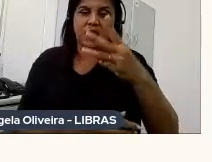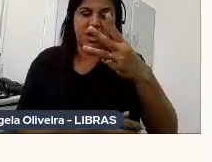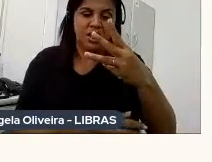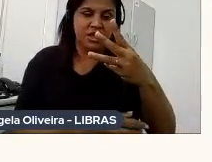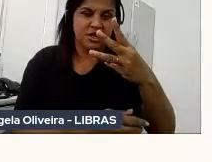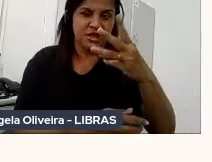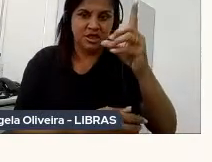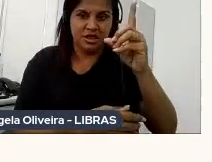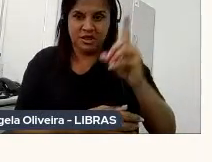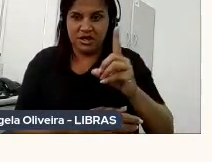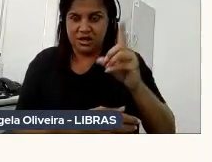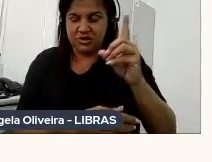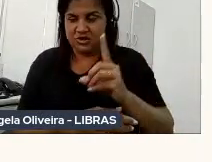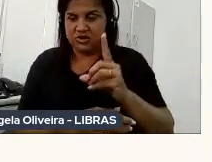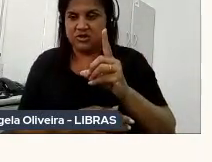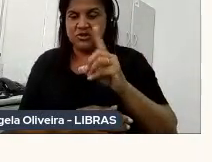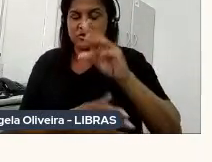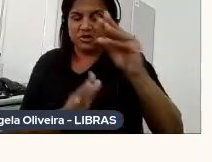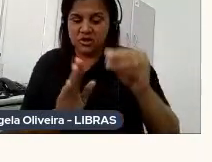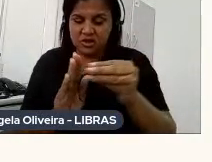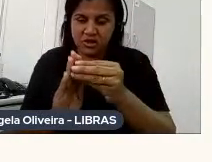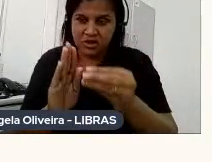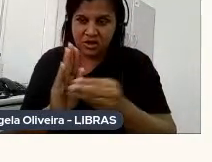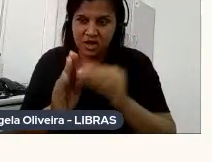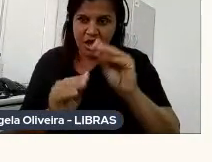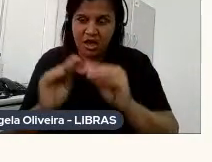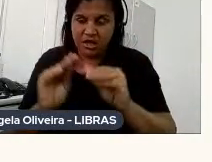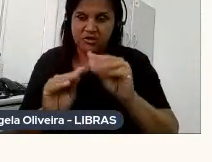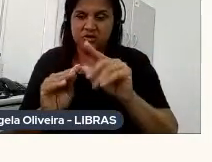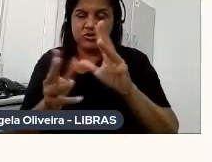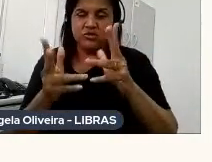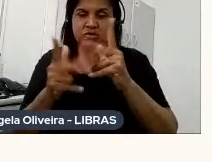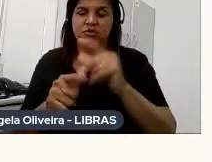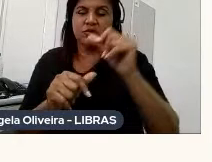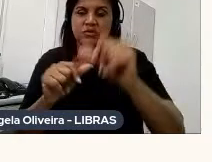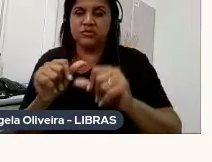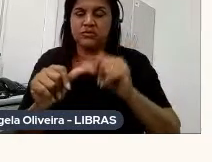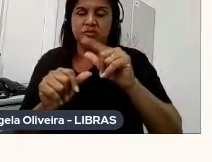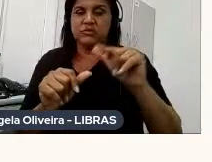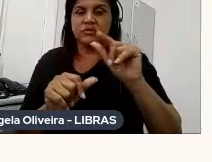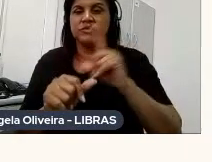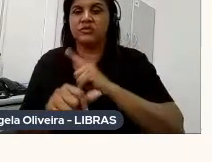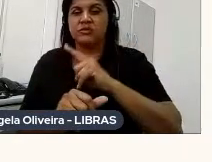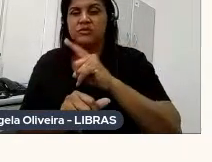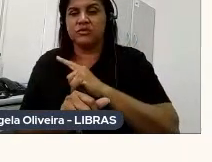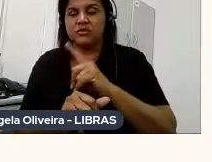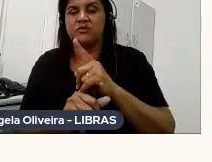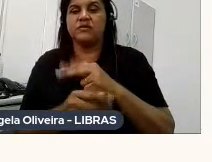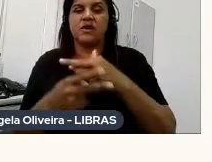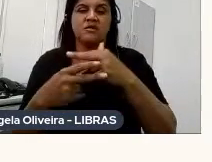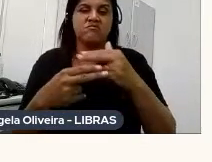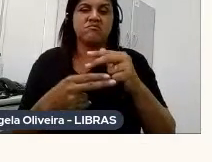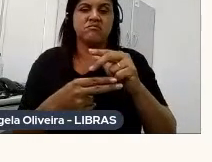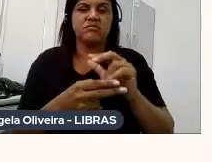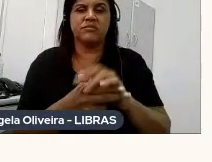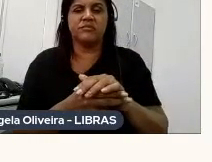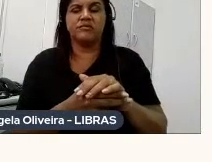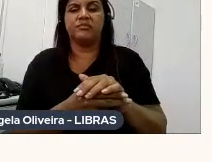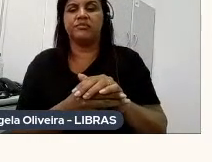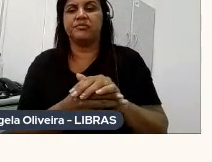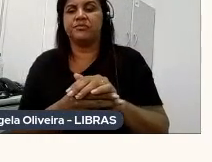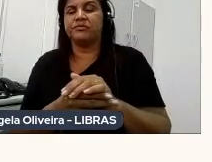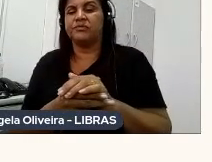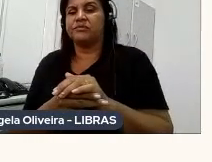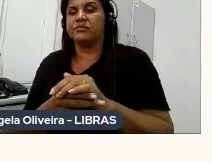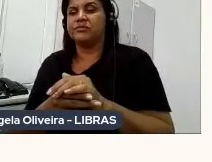tinha toda uma substituição, o dossiê foi o primeiro projeto que eu tive, tanto a questão do, de uma câmera digital,